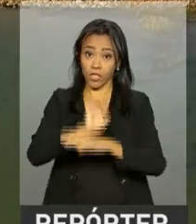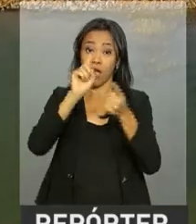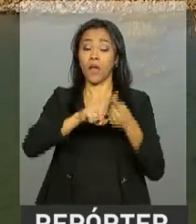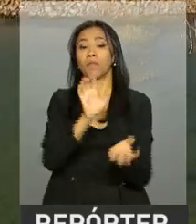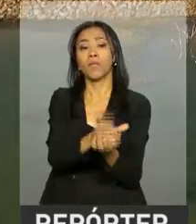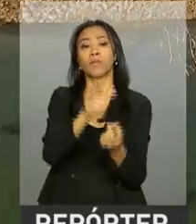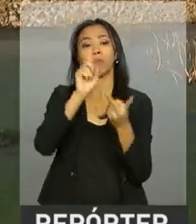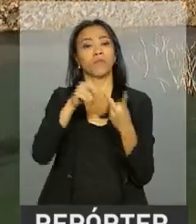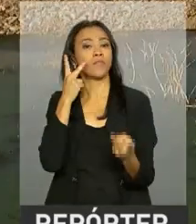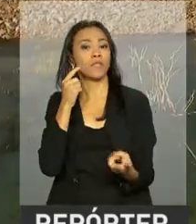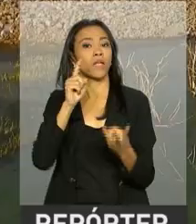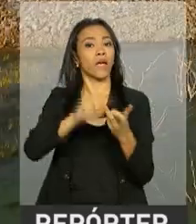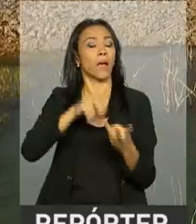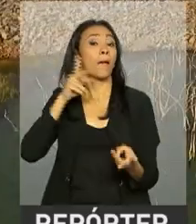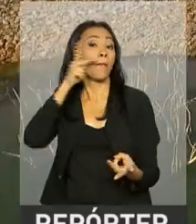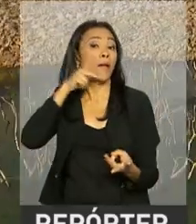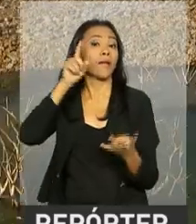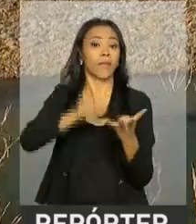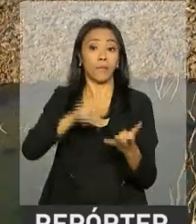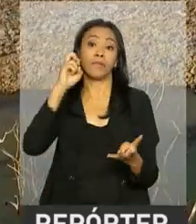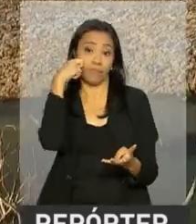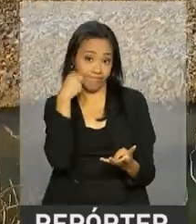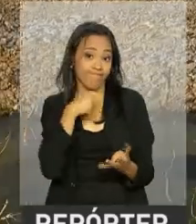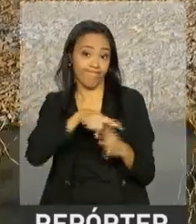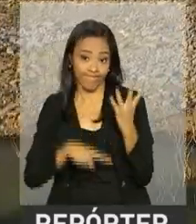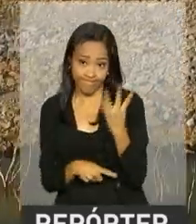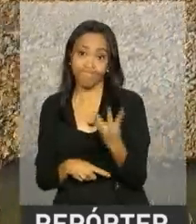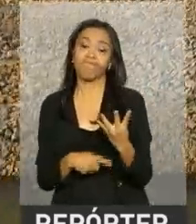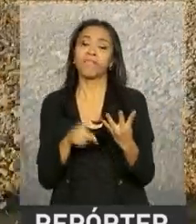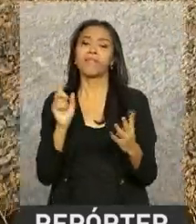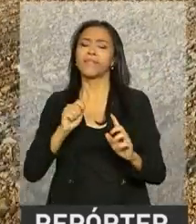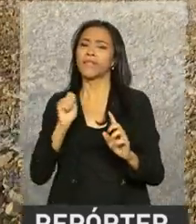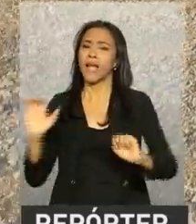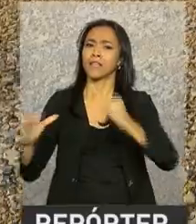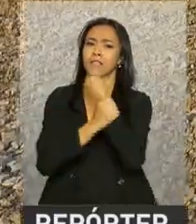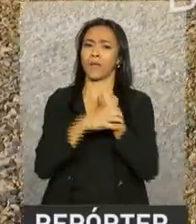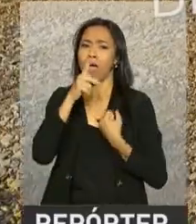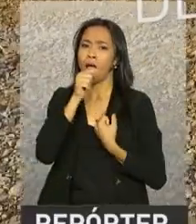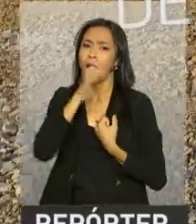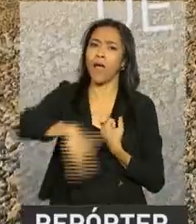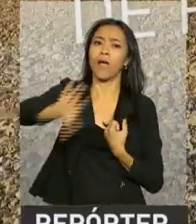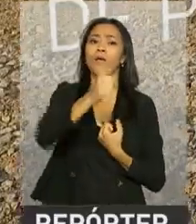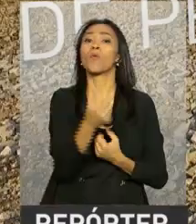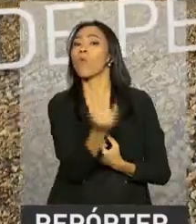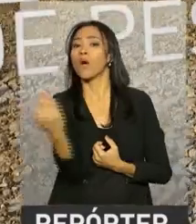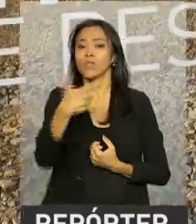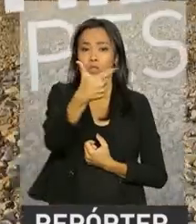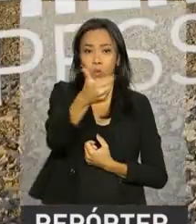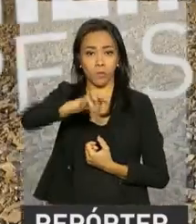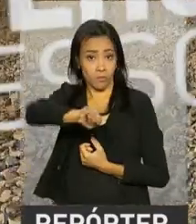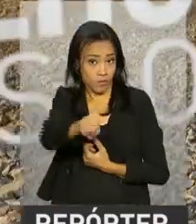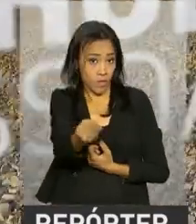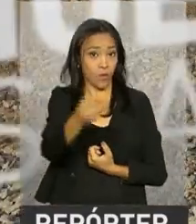Pernambuco, Ceará, Paraíba e Rio Grande do Norte, e garantir a segurança hídrica para 12 milhões de pessoas